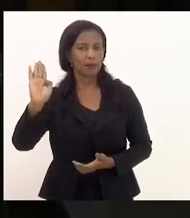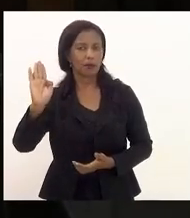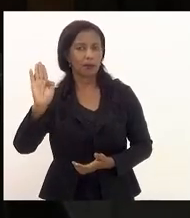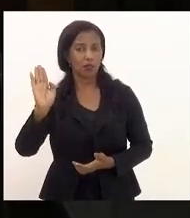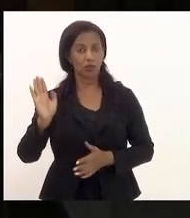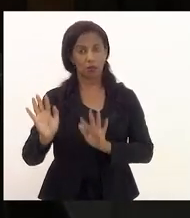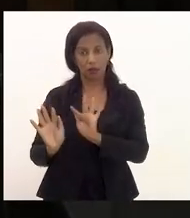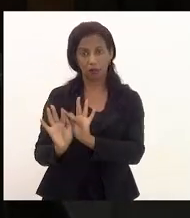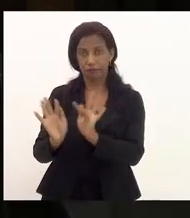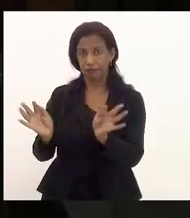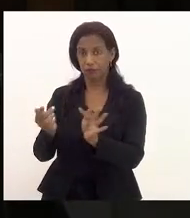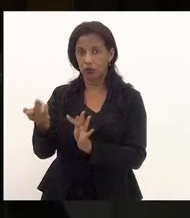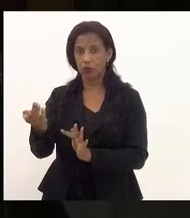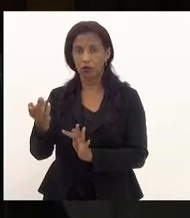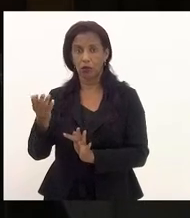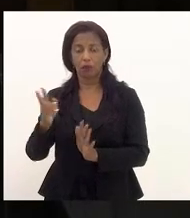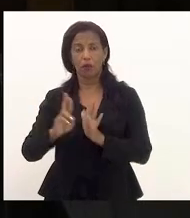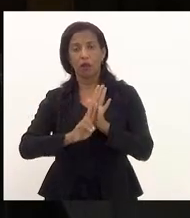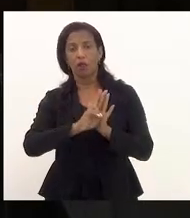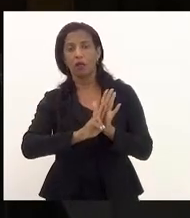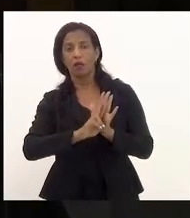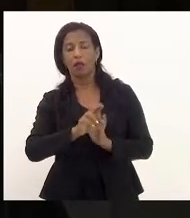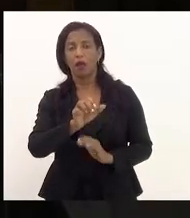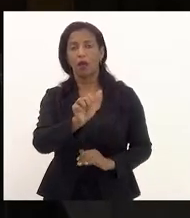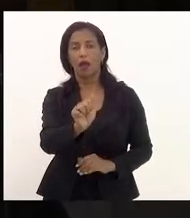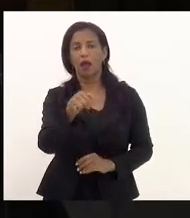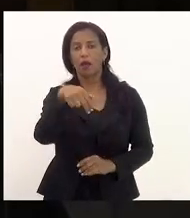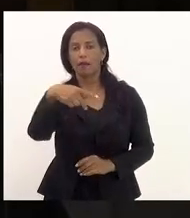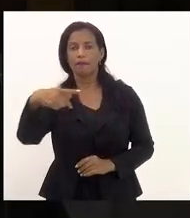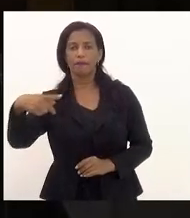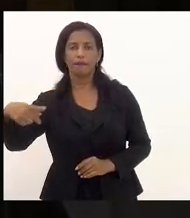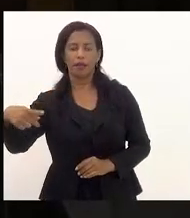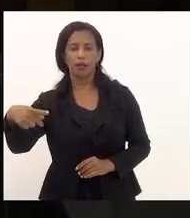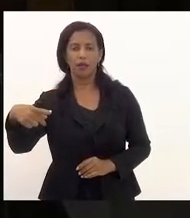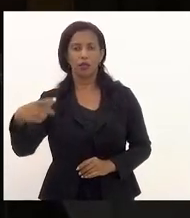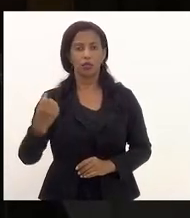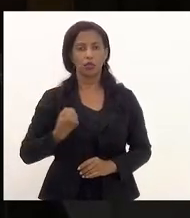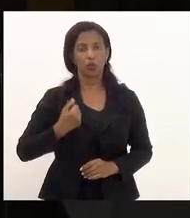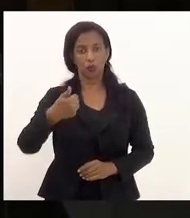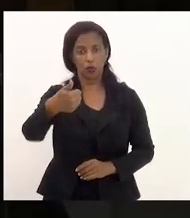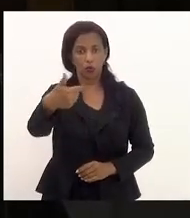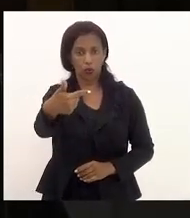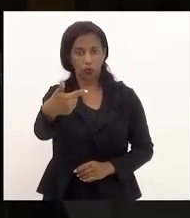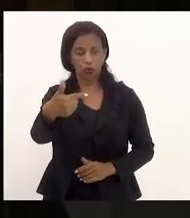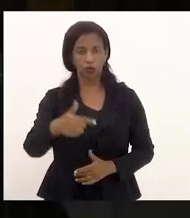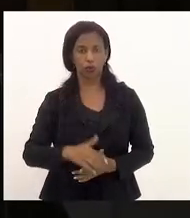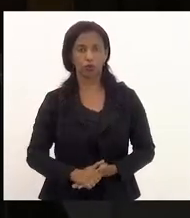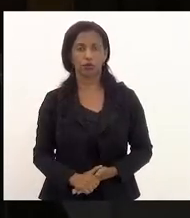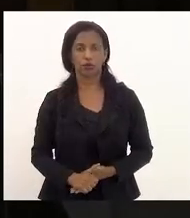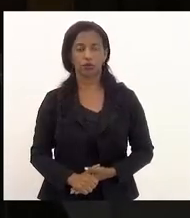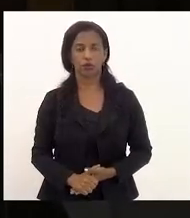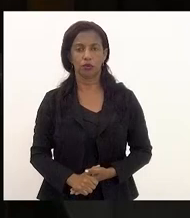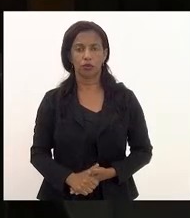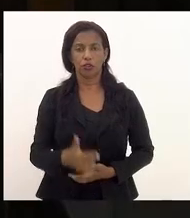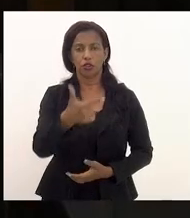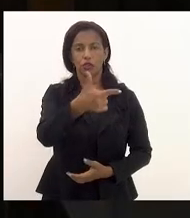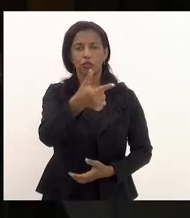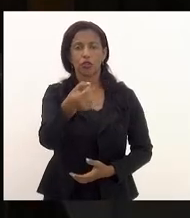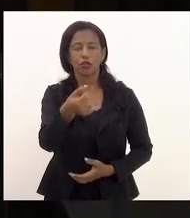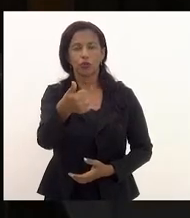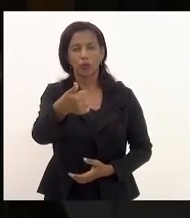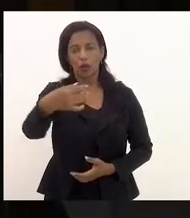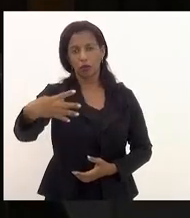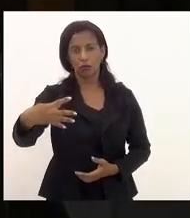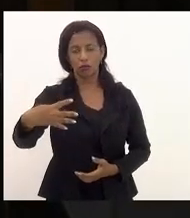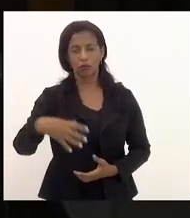só, pela resolução da NP de número 12 de 2014.